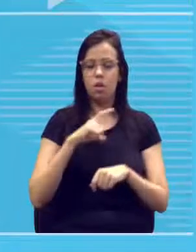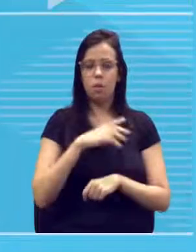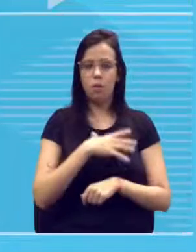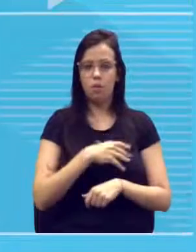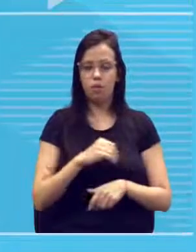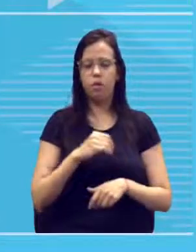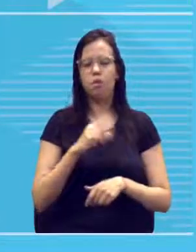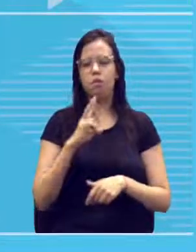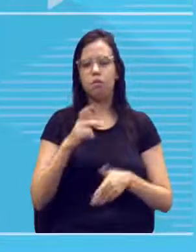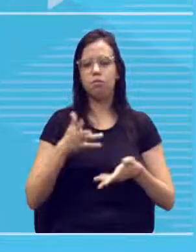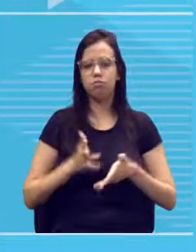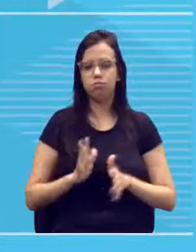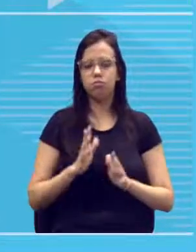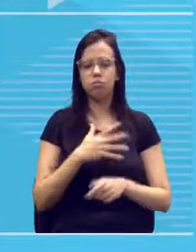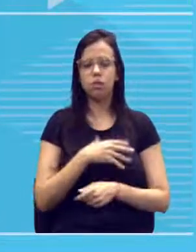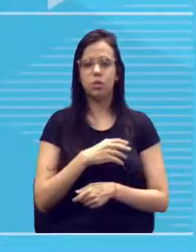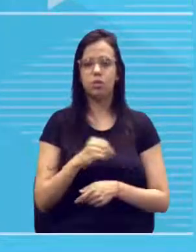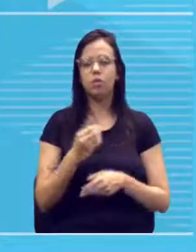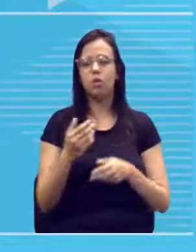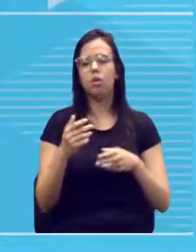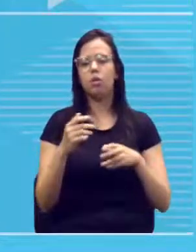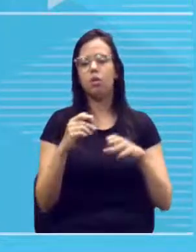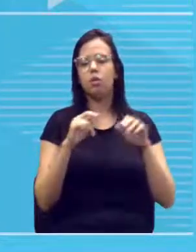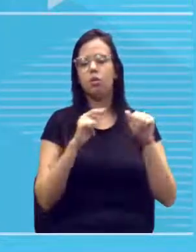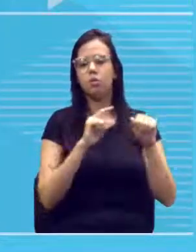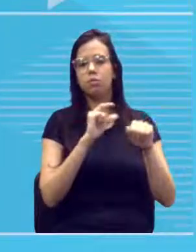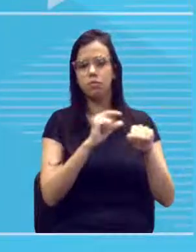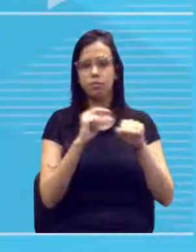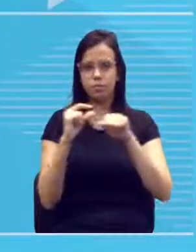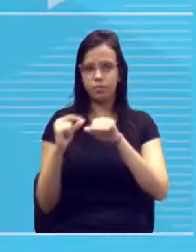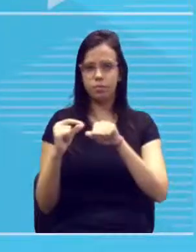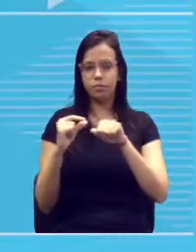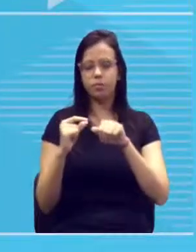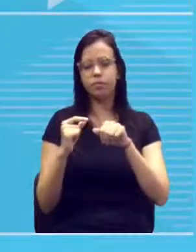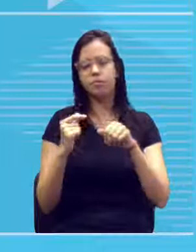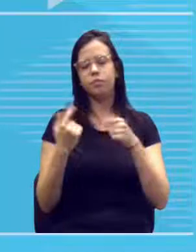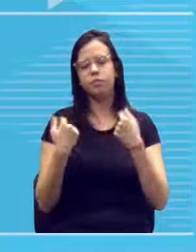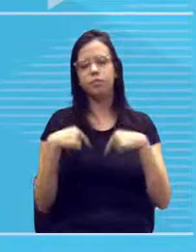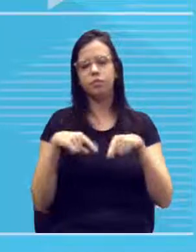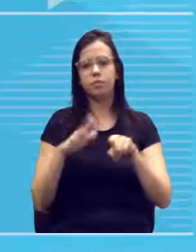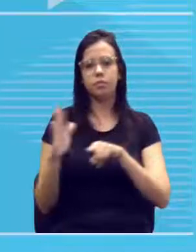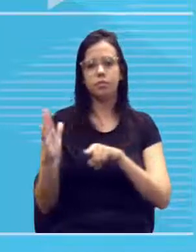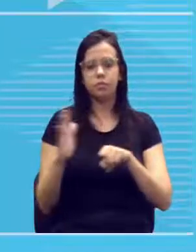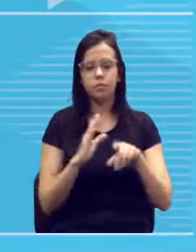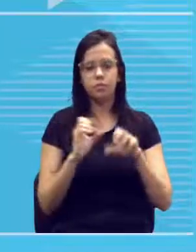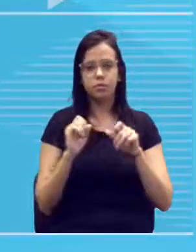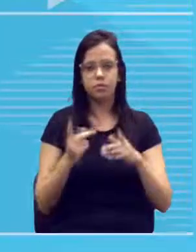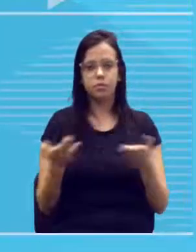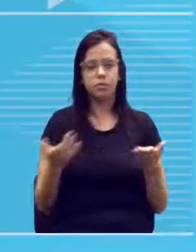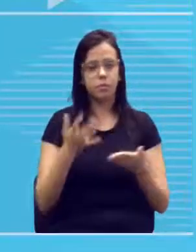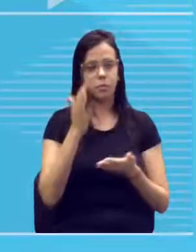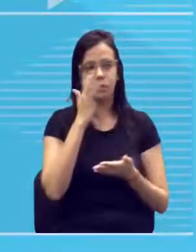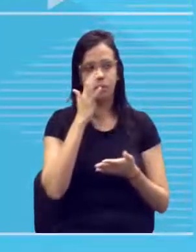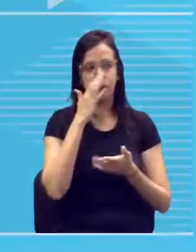filho recessivo sempre vai ser azinho, azinho. Ok? Então, vamos observar as gerações.